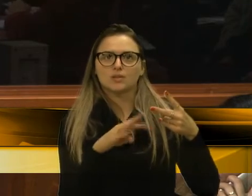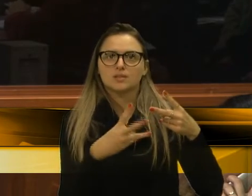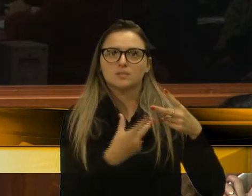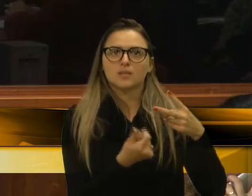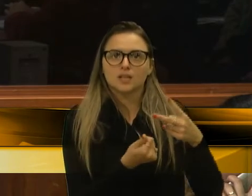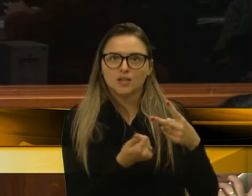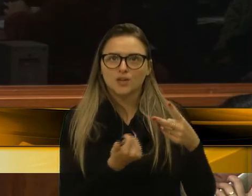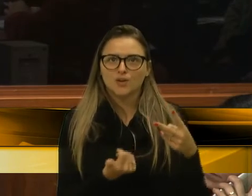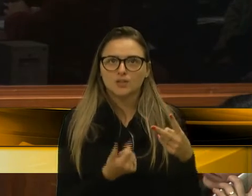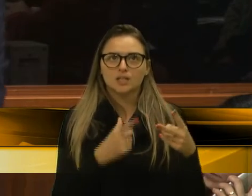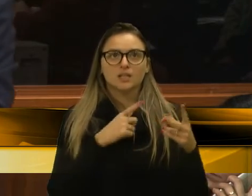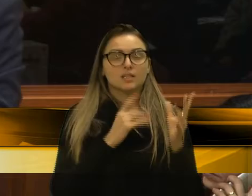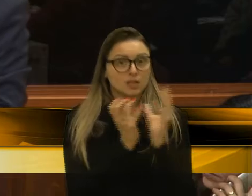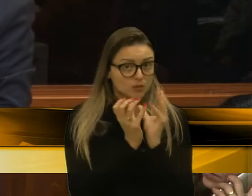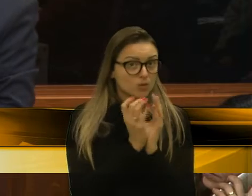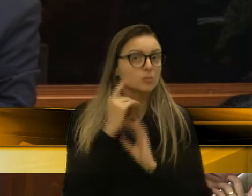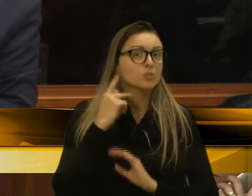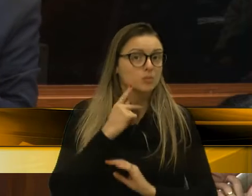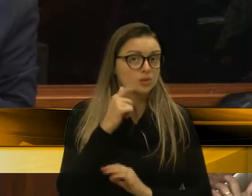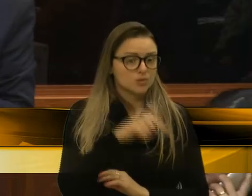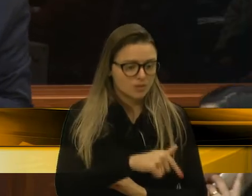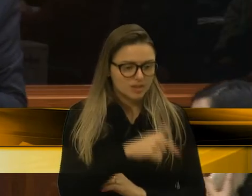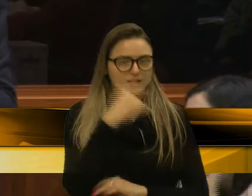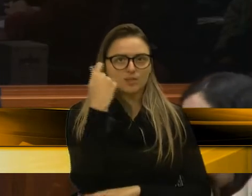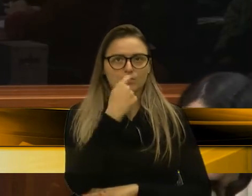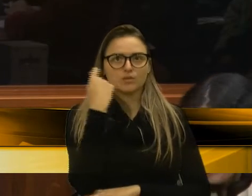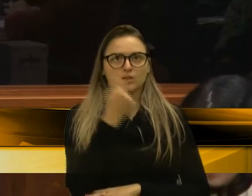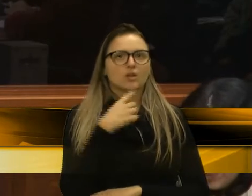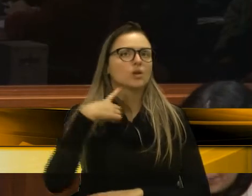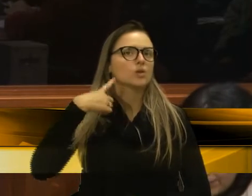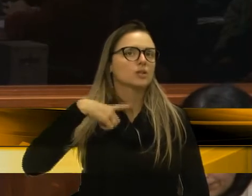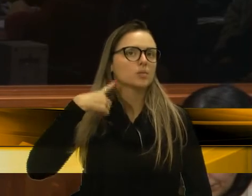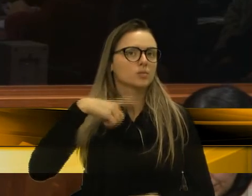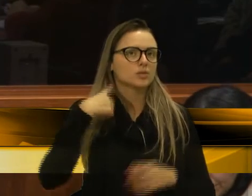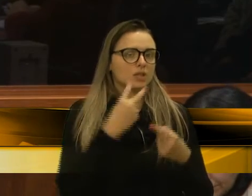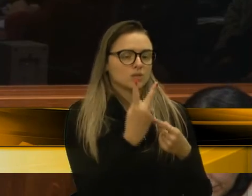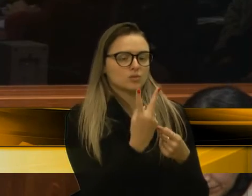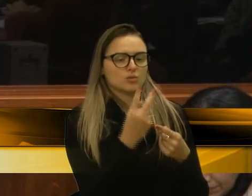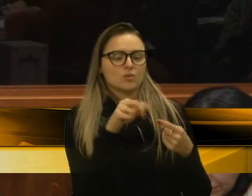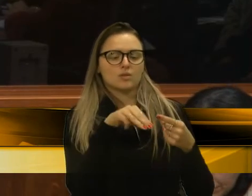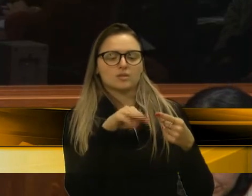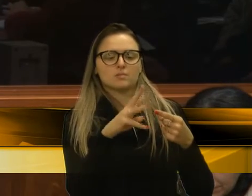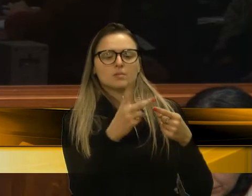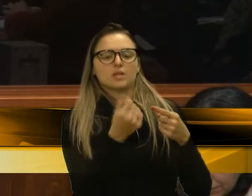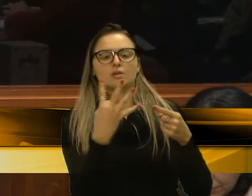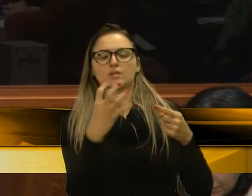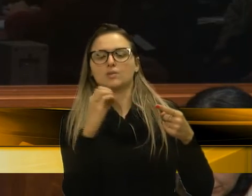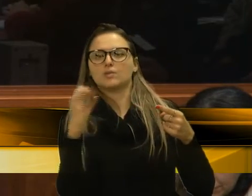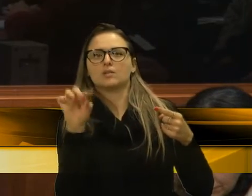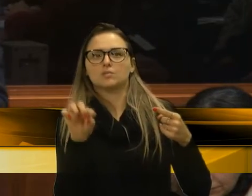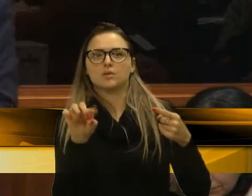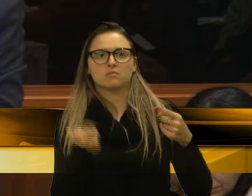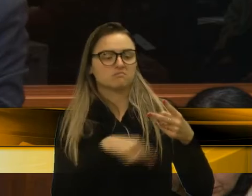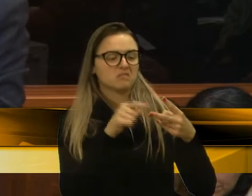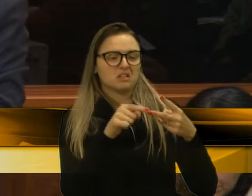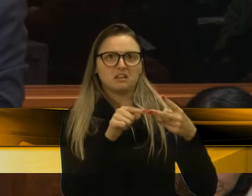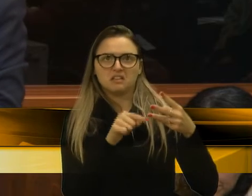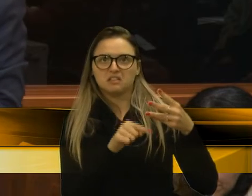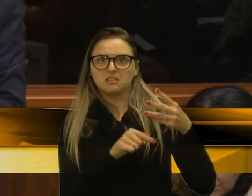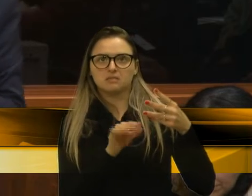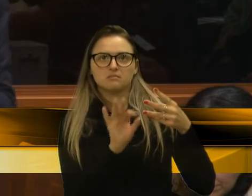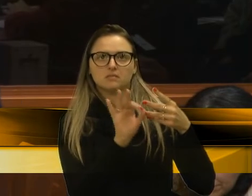Teve partido aqui no Rio Grande do Sul que o candidato a deputado ganhou R$ 2 milhões e R$ mil, e os demais praticamente nada.